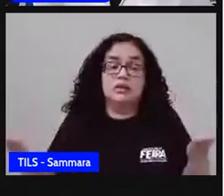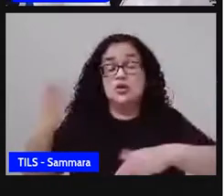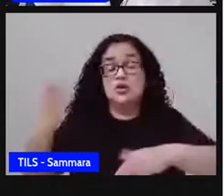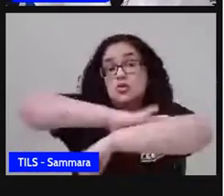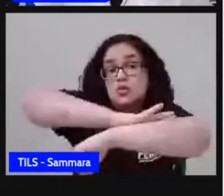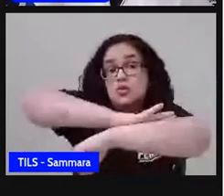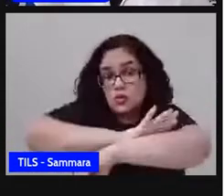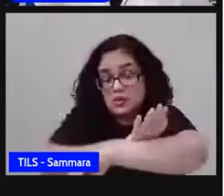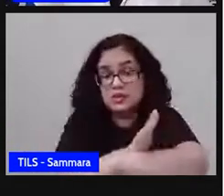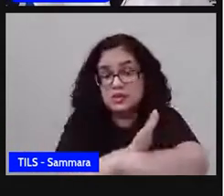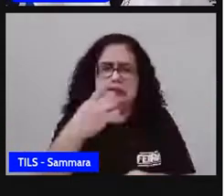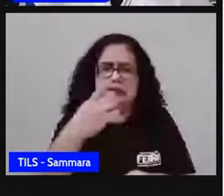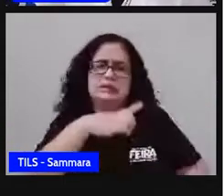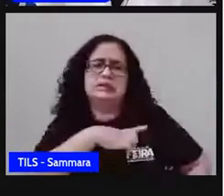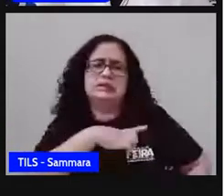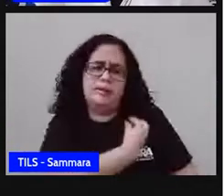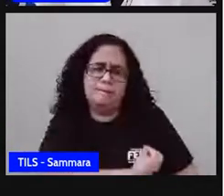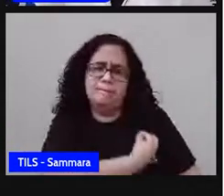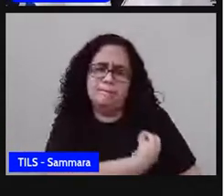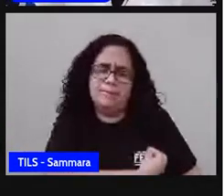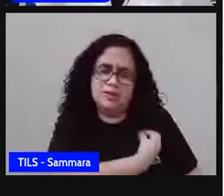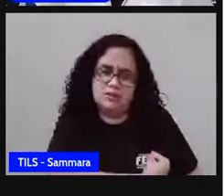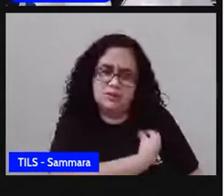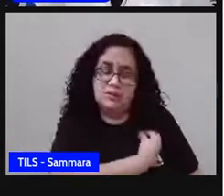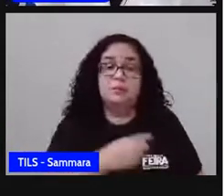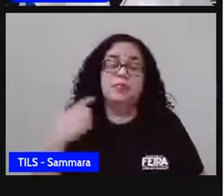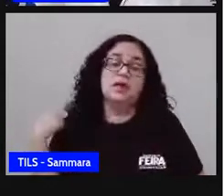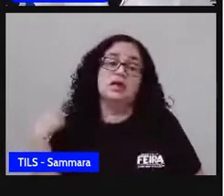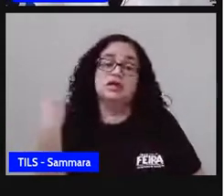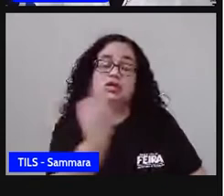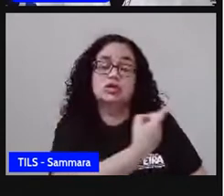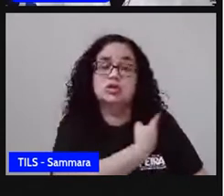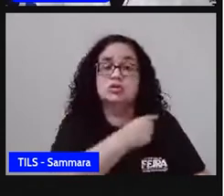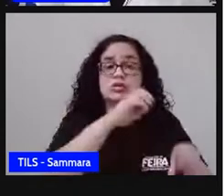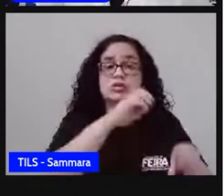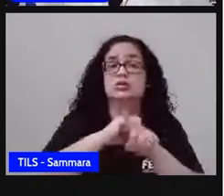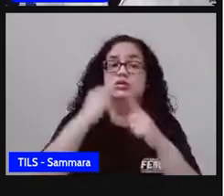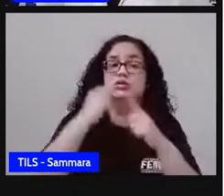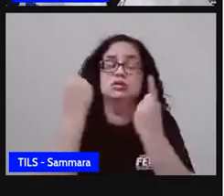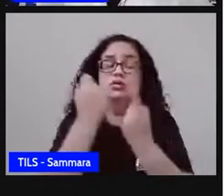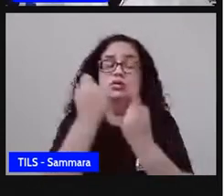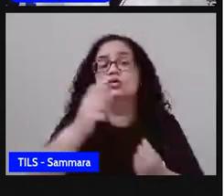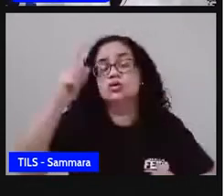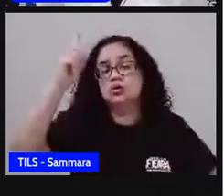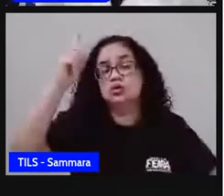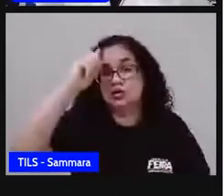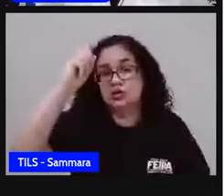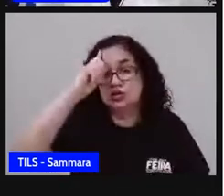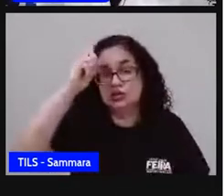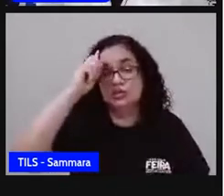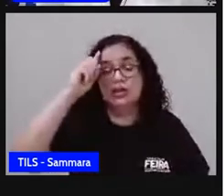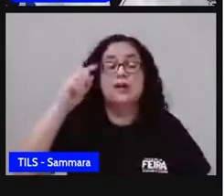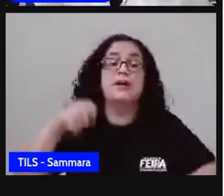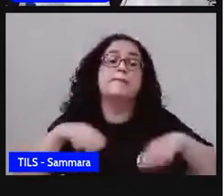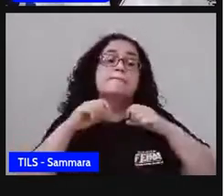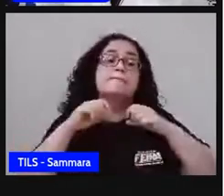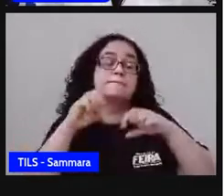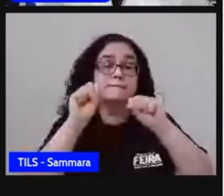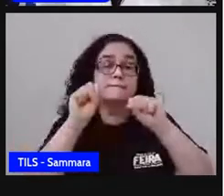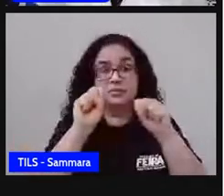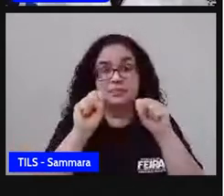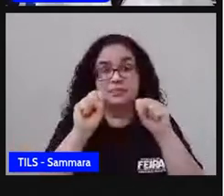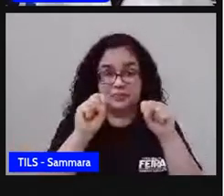racismo, ele ainda é muito presente em nossa sociedade, em nosso dia a dia. Bem possível